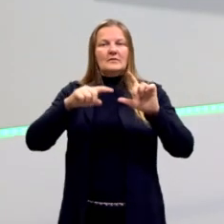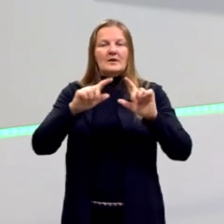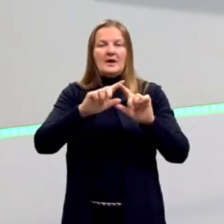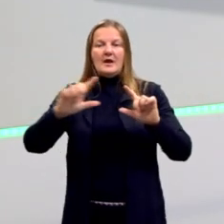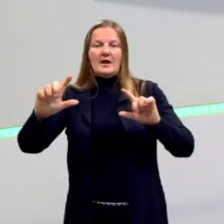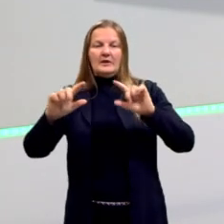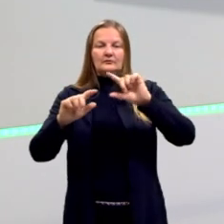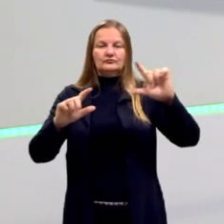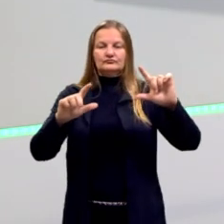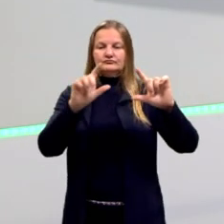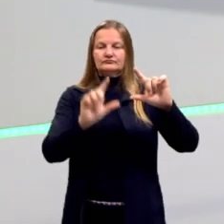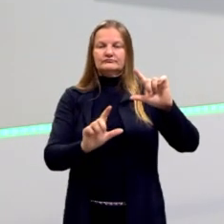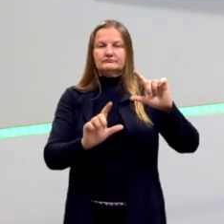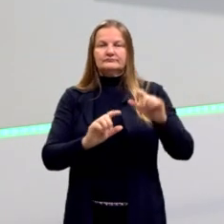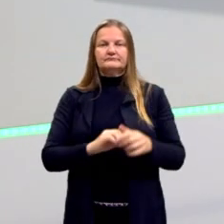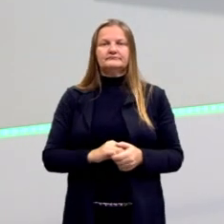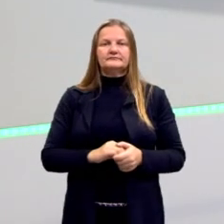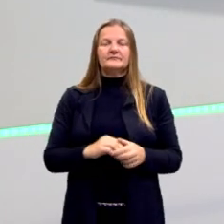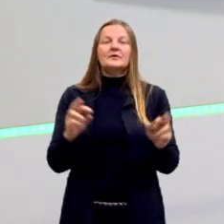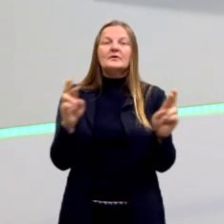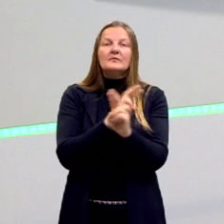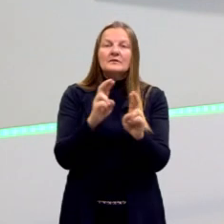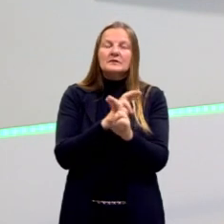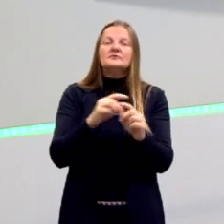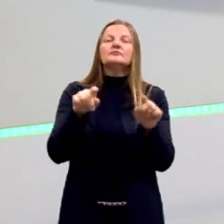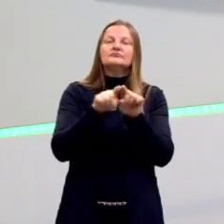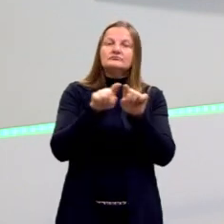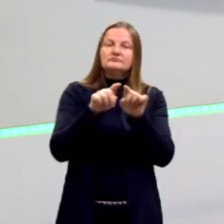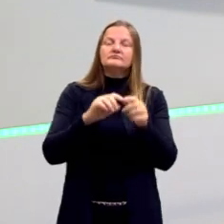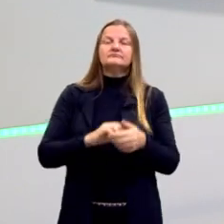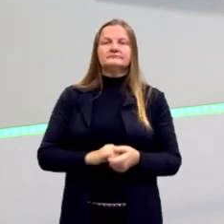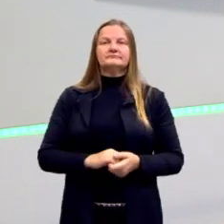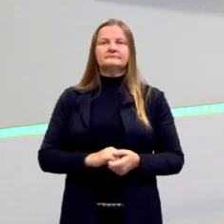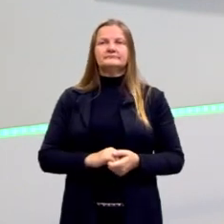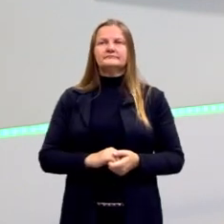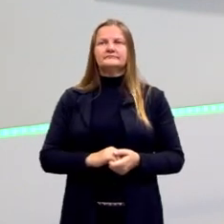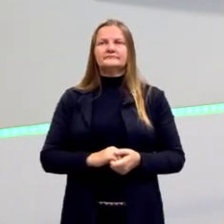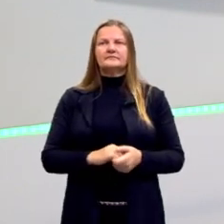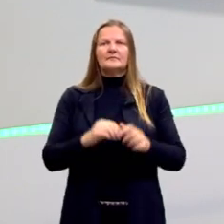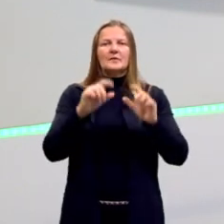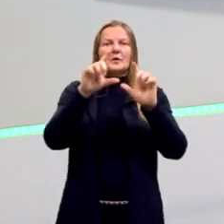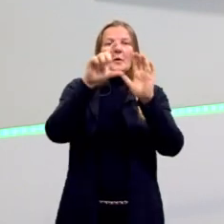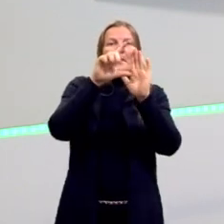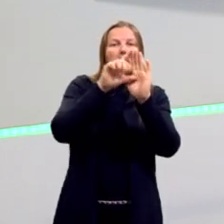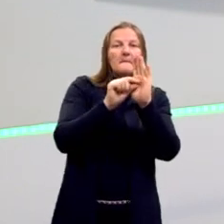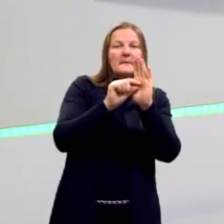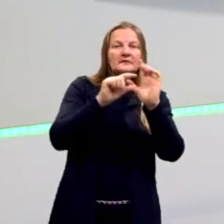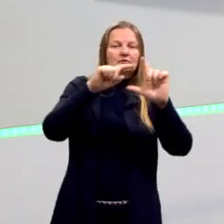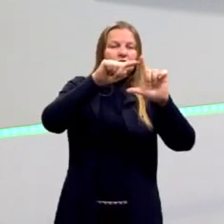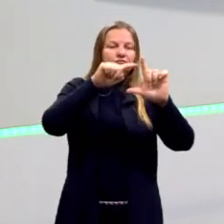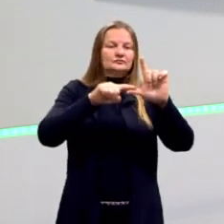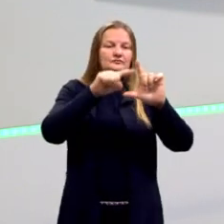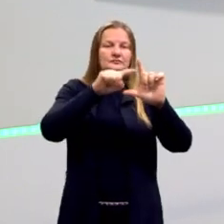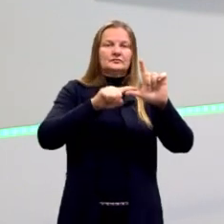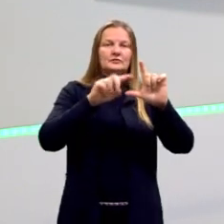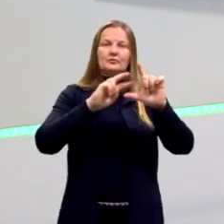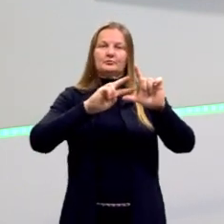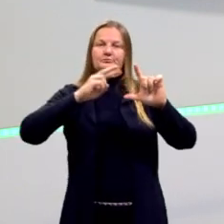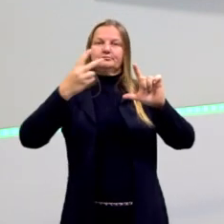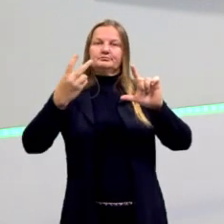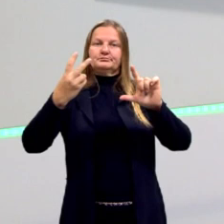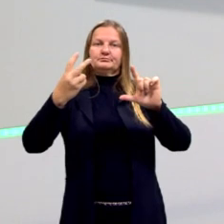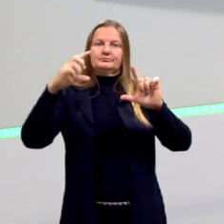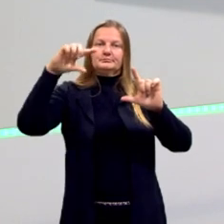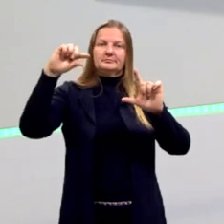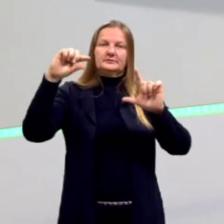temos a relação entre os segmentos também. Menor ângulo, oposto ao menor lado e assim por diante.